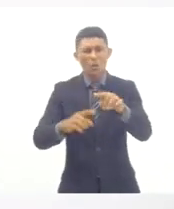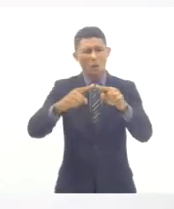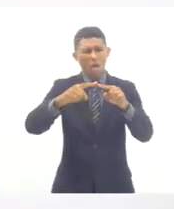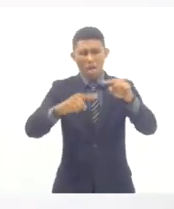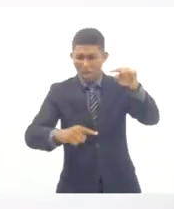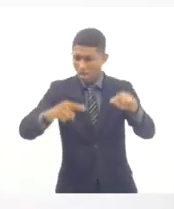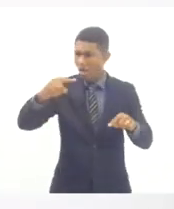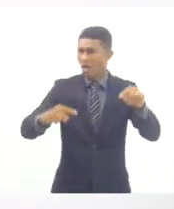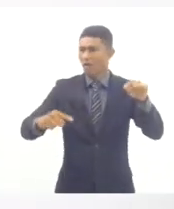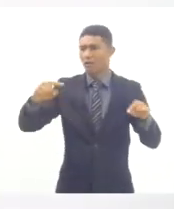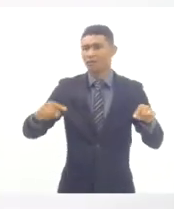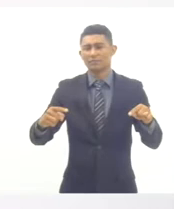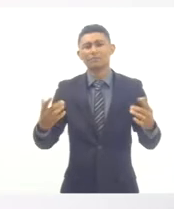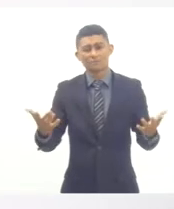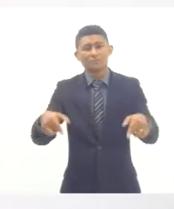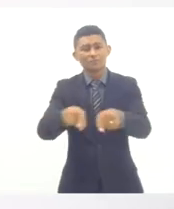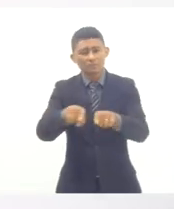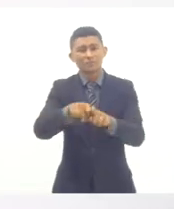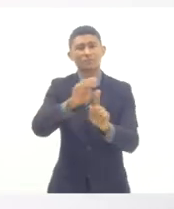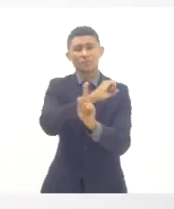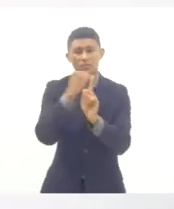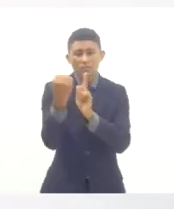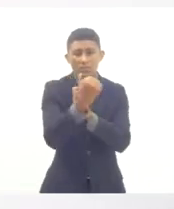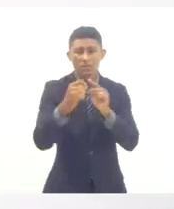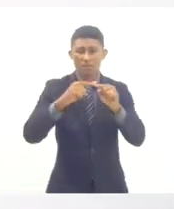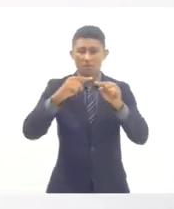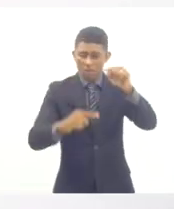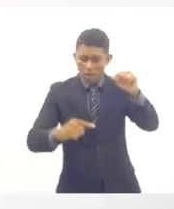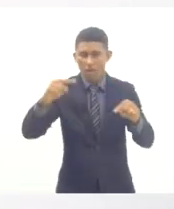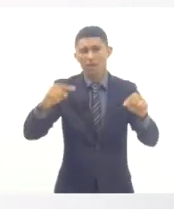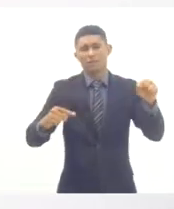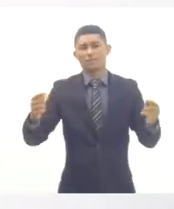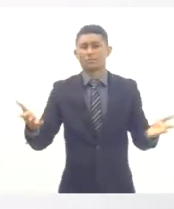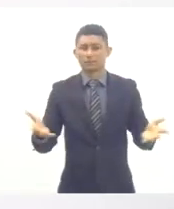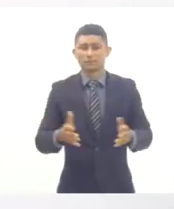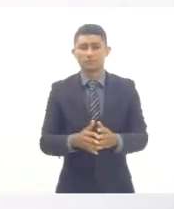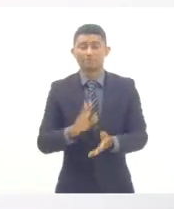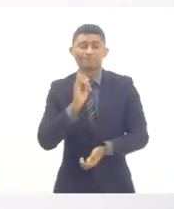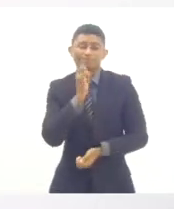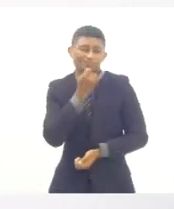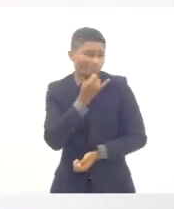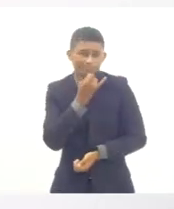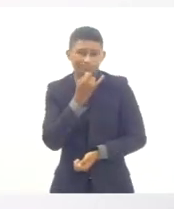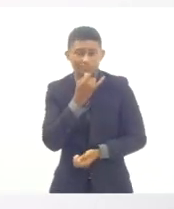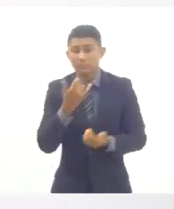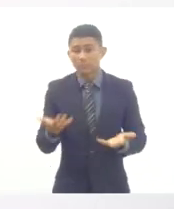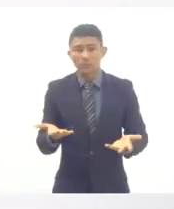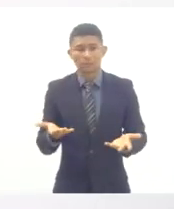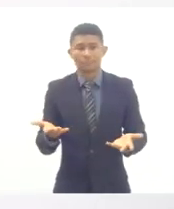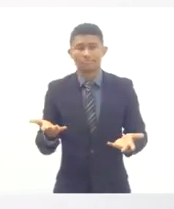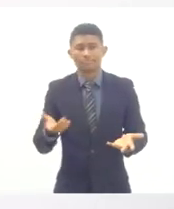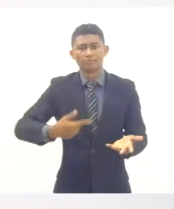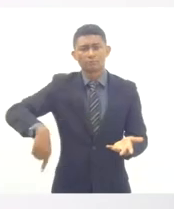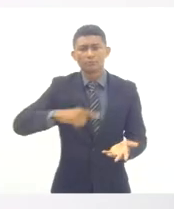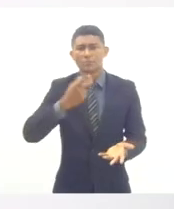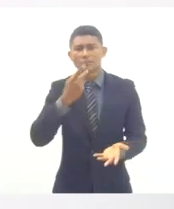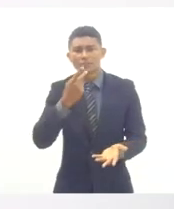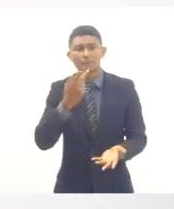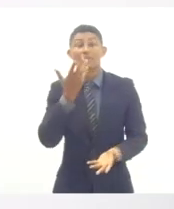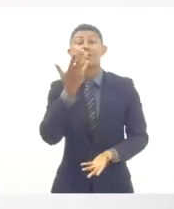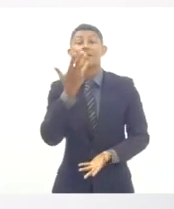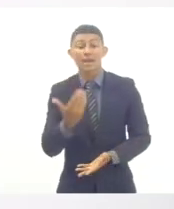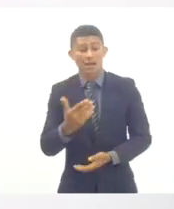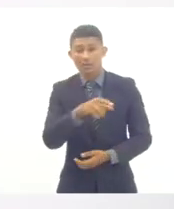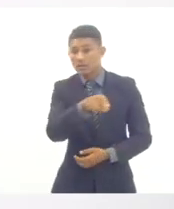refletindo o quadro de desigualdades sociais que marcam o nosso país. Infelizmente, ainda não é verdade a gente dizer que toda criança tem